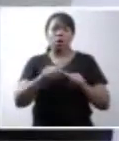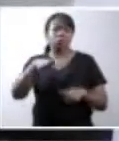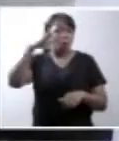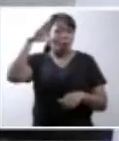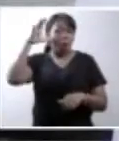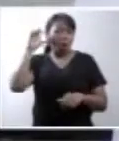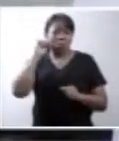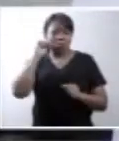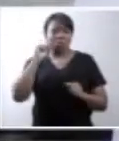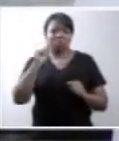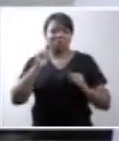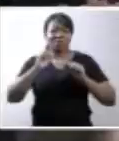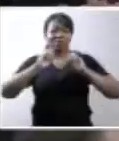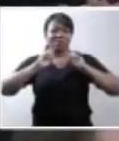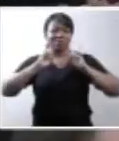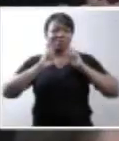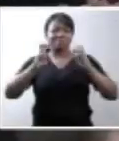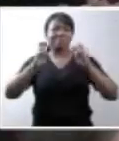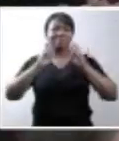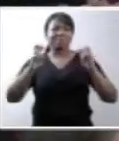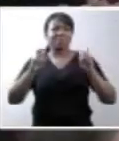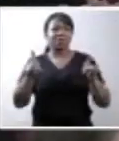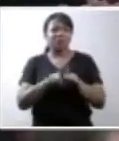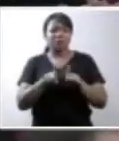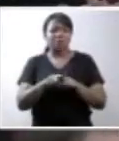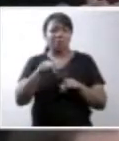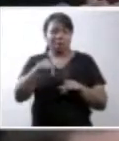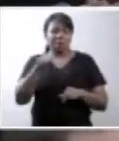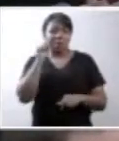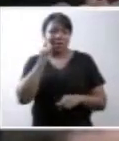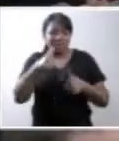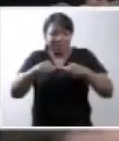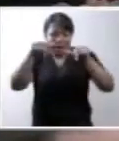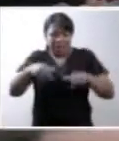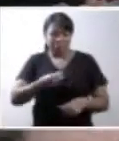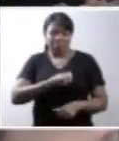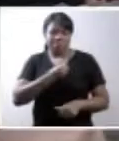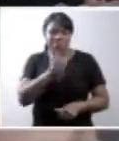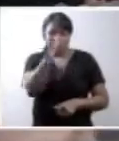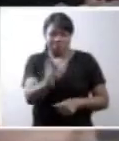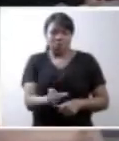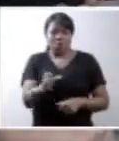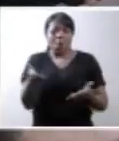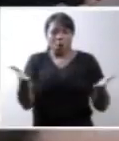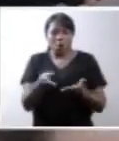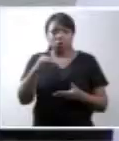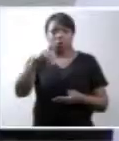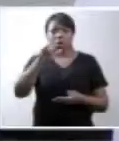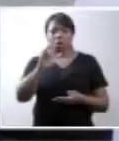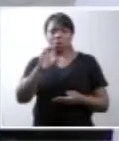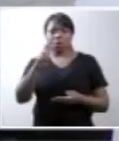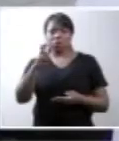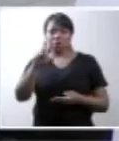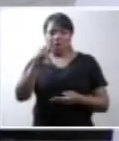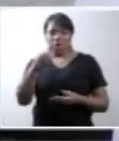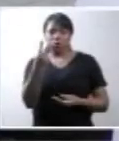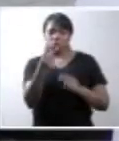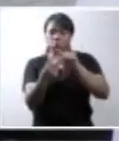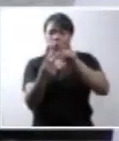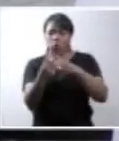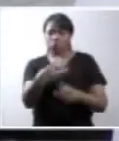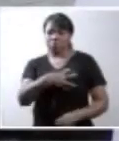apelo de Michele, que está aqui hoje, com dois filhos,